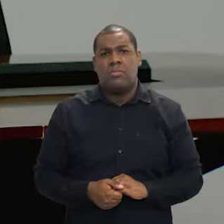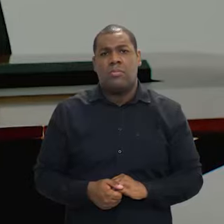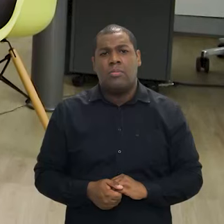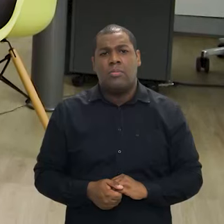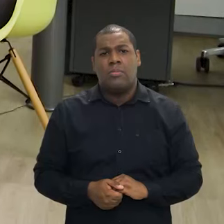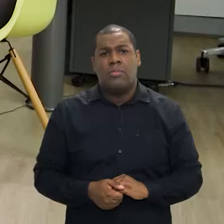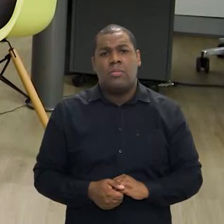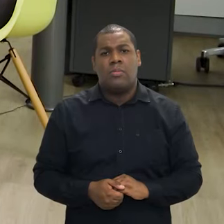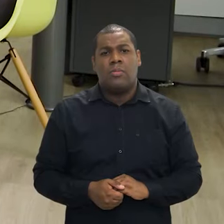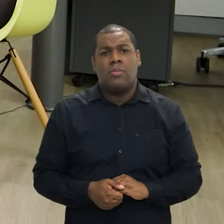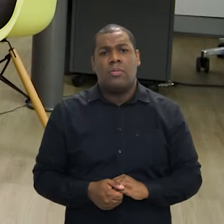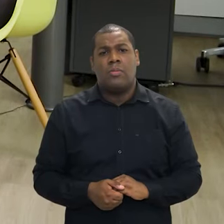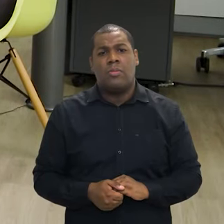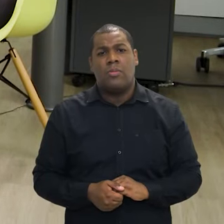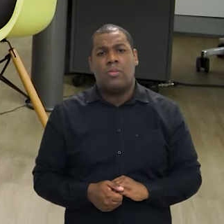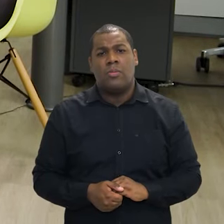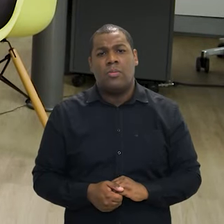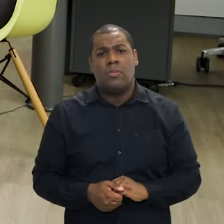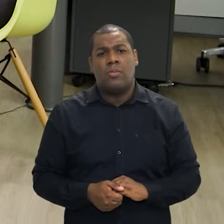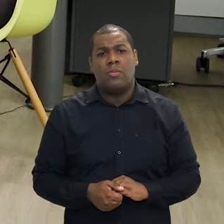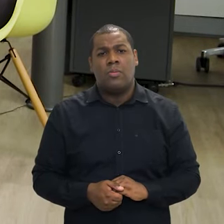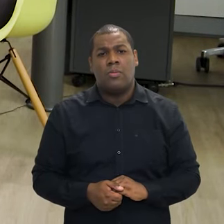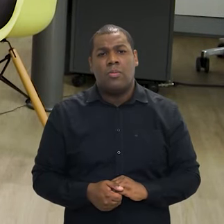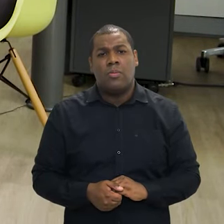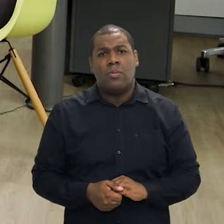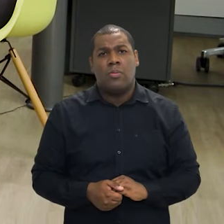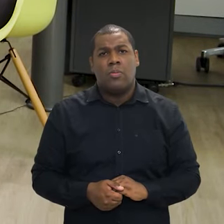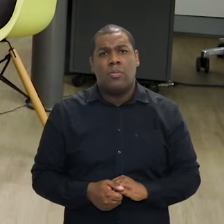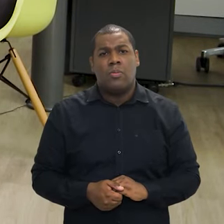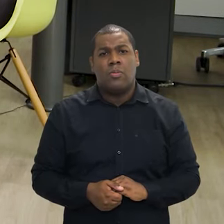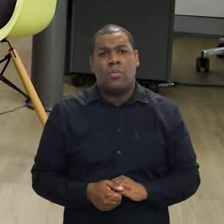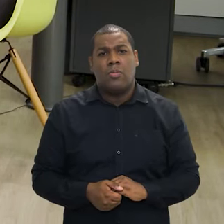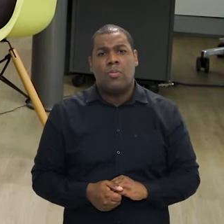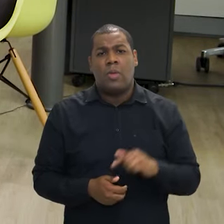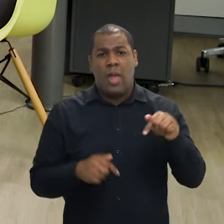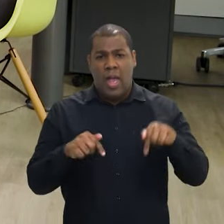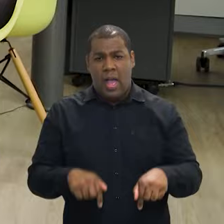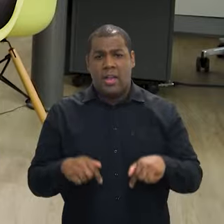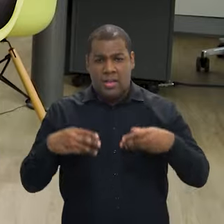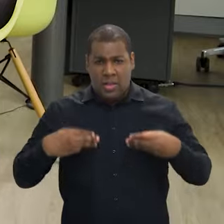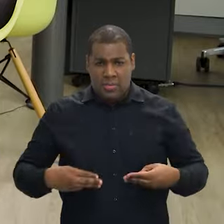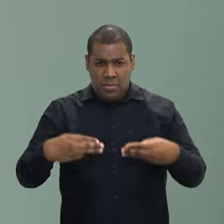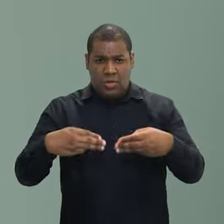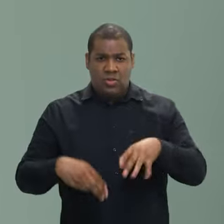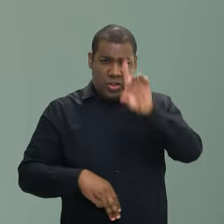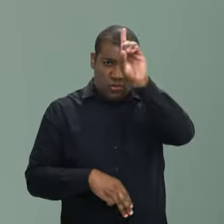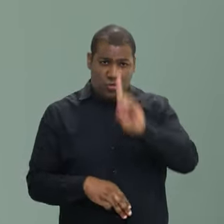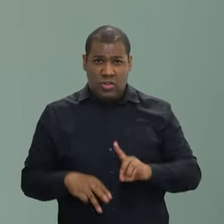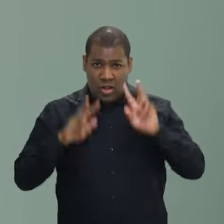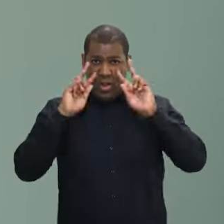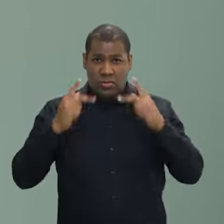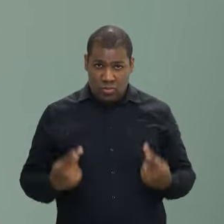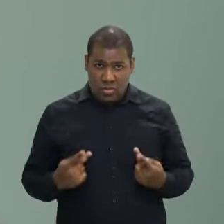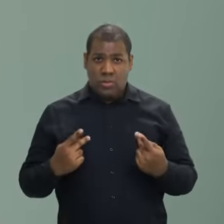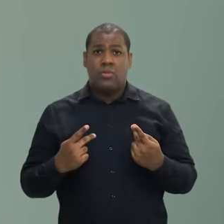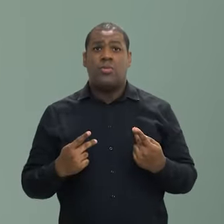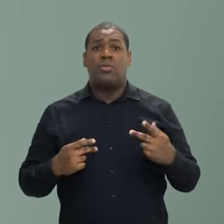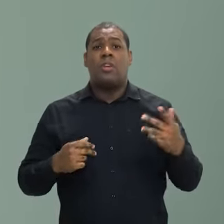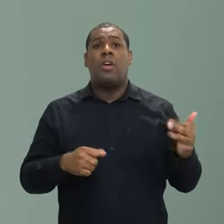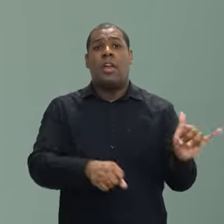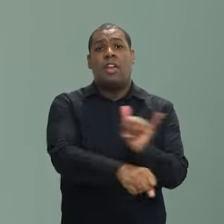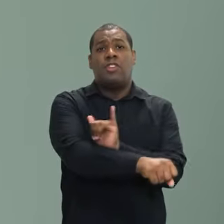escravo. Nós estamos aqui resgatando o trabalho de política